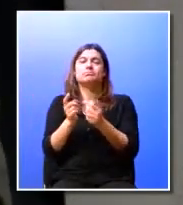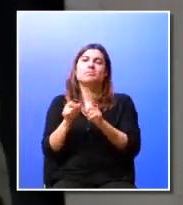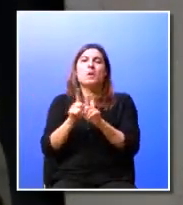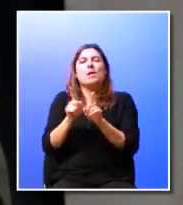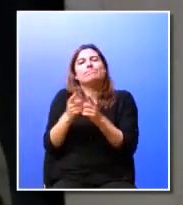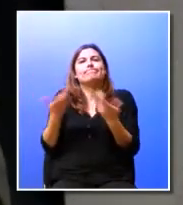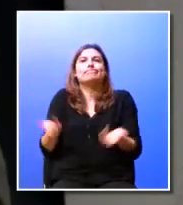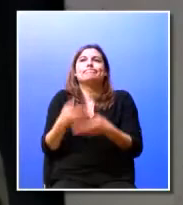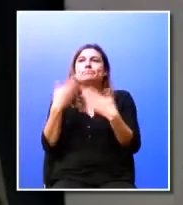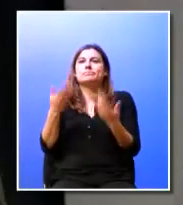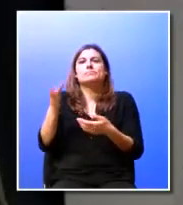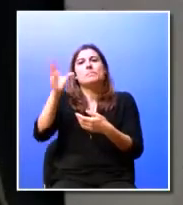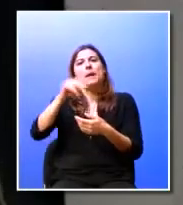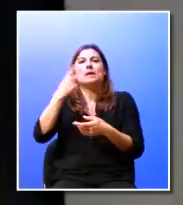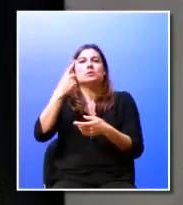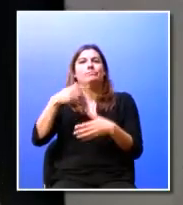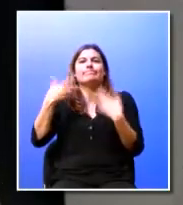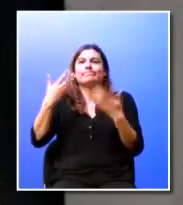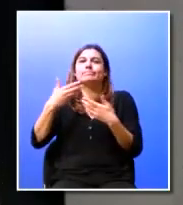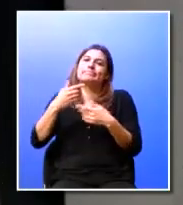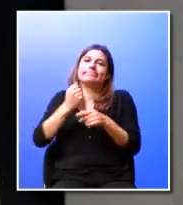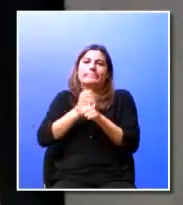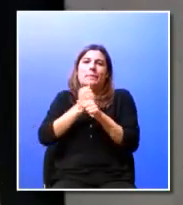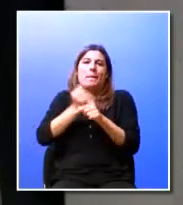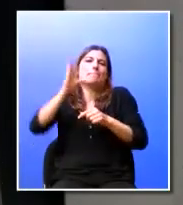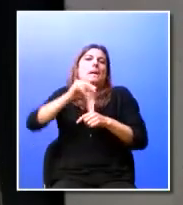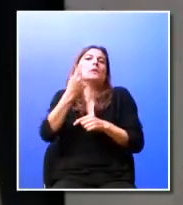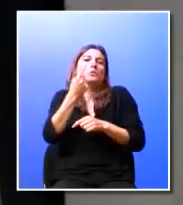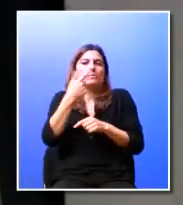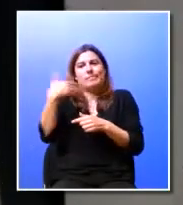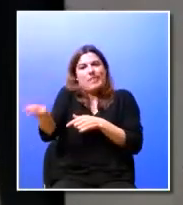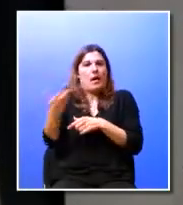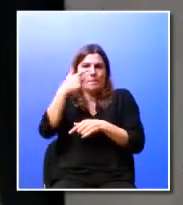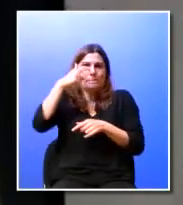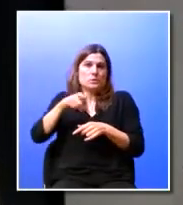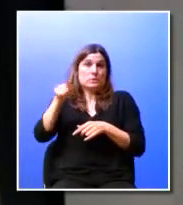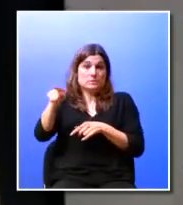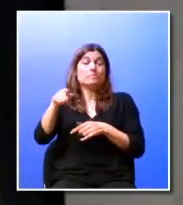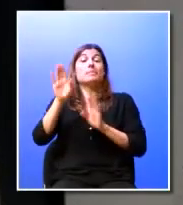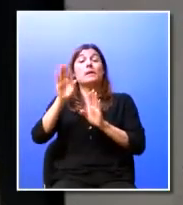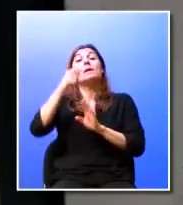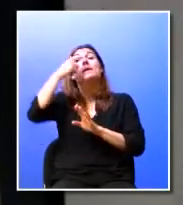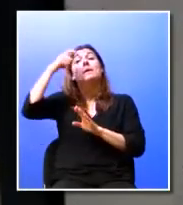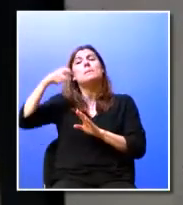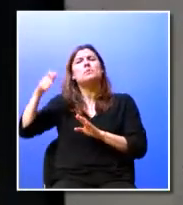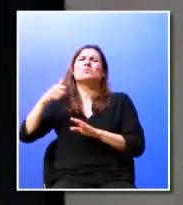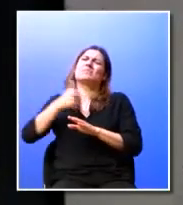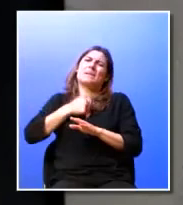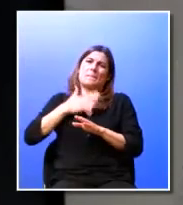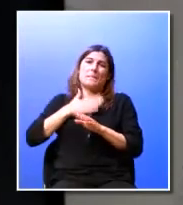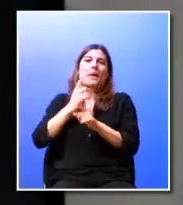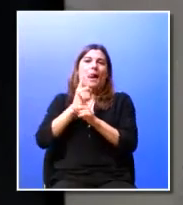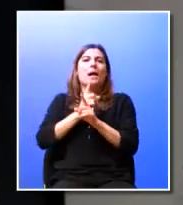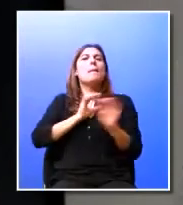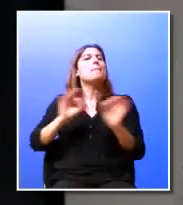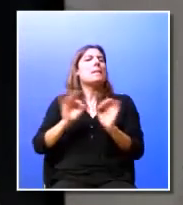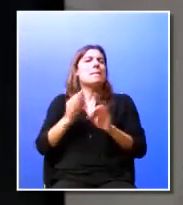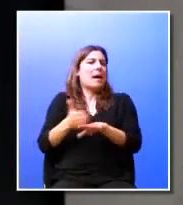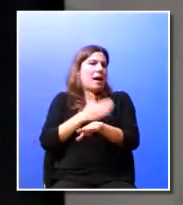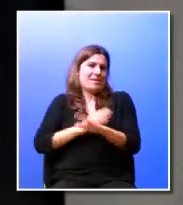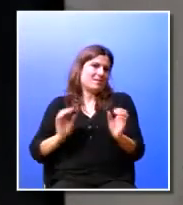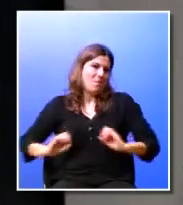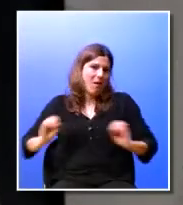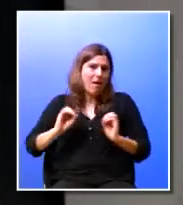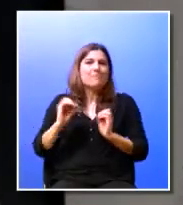mais um airzinho que a pessoa vai ter e portanto as pessoas nestes casos nas empresas muitas vezes não estão preparadas para isso não